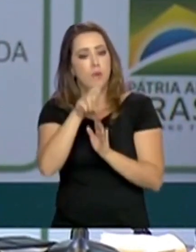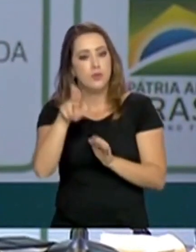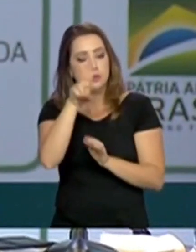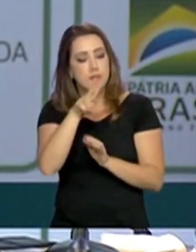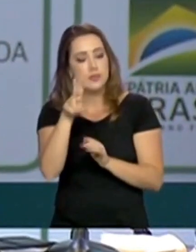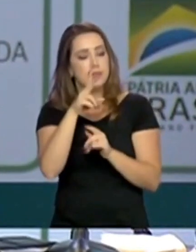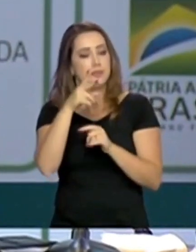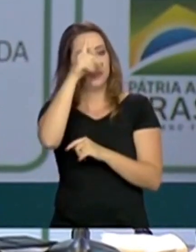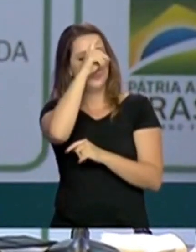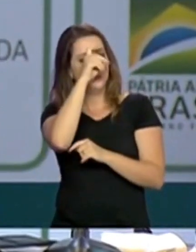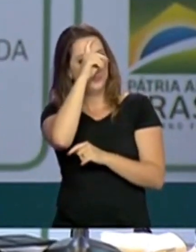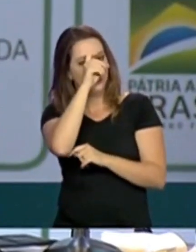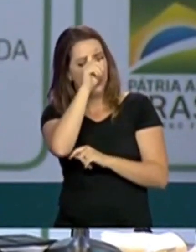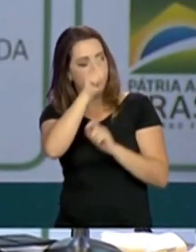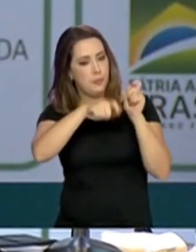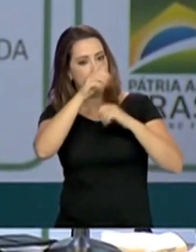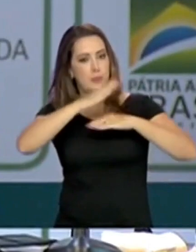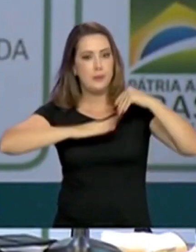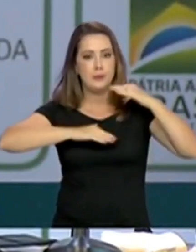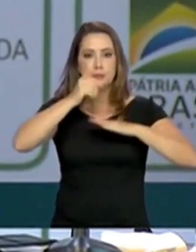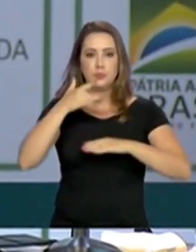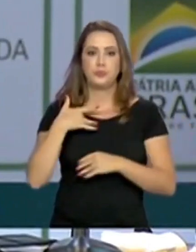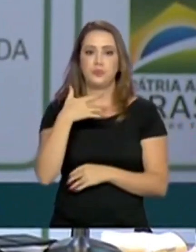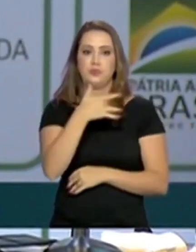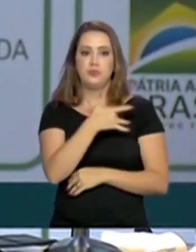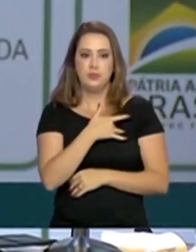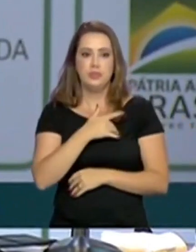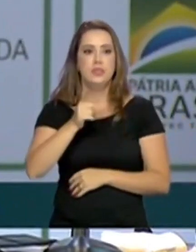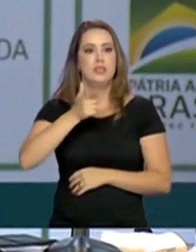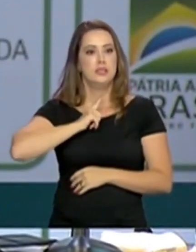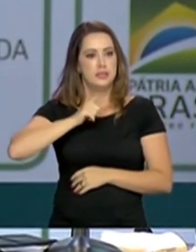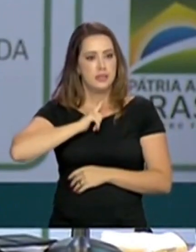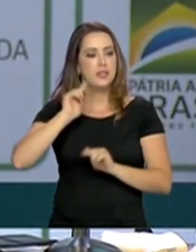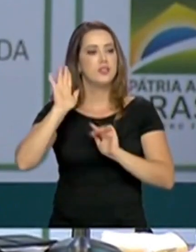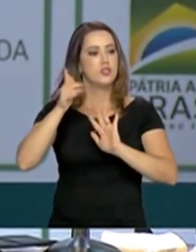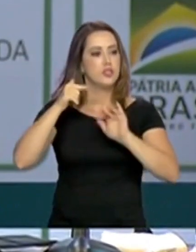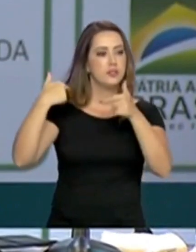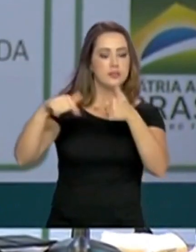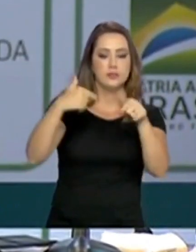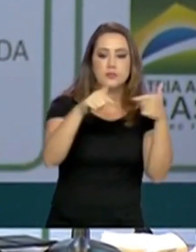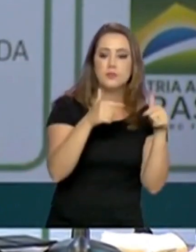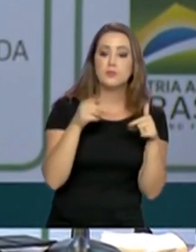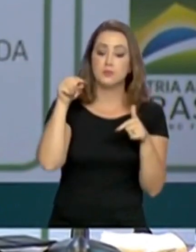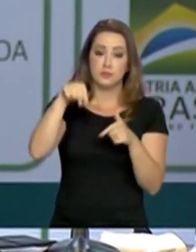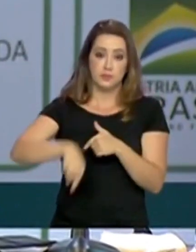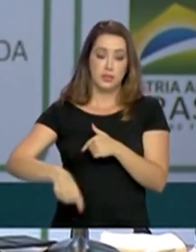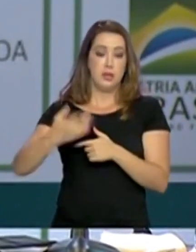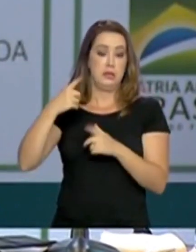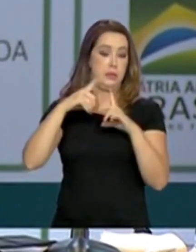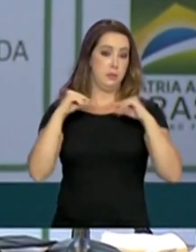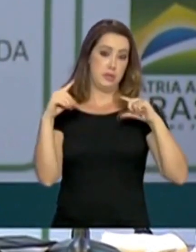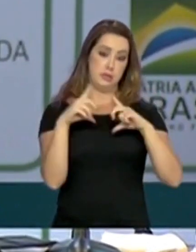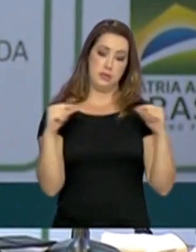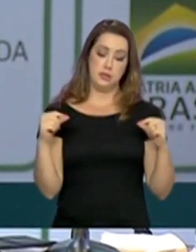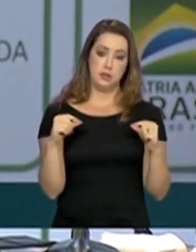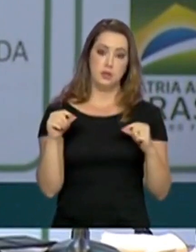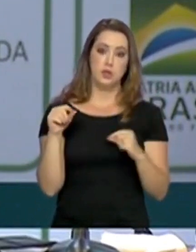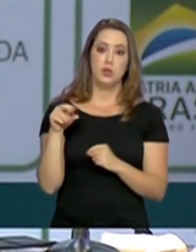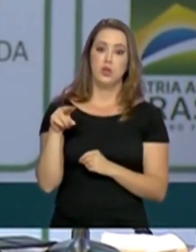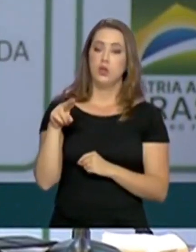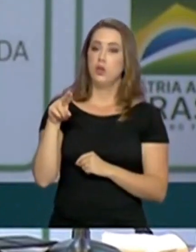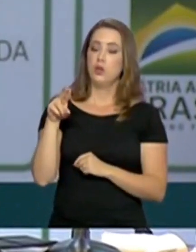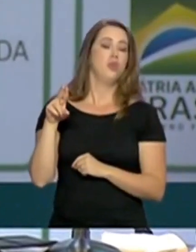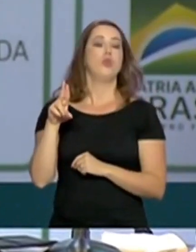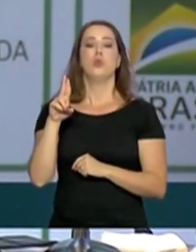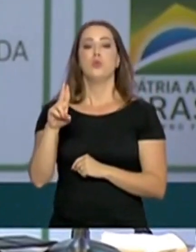utilizadas pelos profissionais da área da saúde? Existem já iniciativas, como aqui em Brasília. O Instituto de